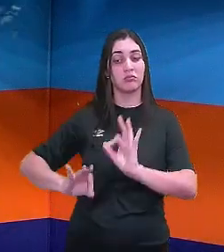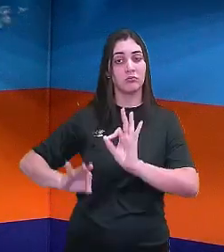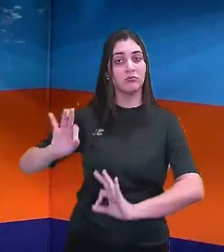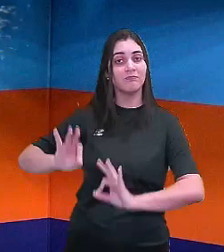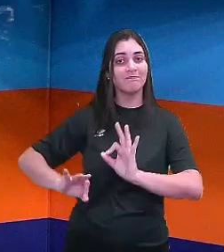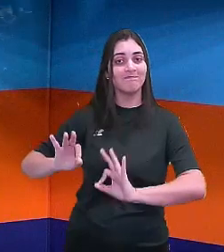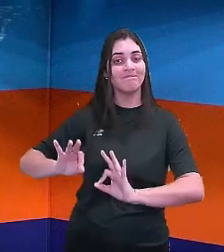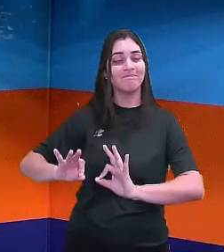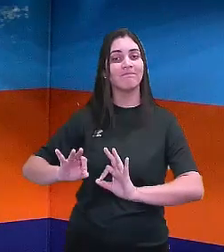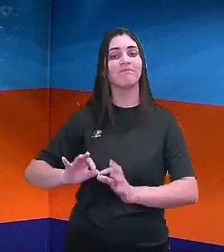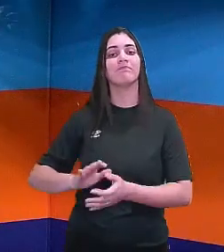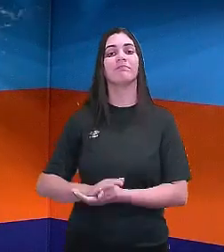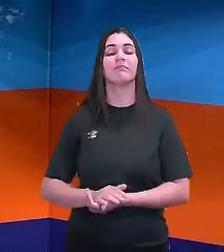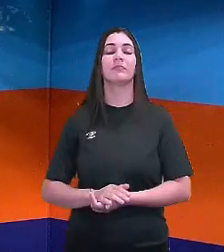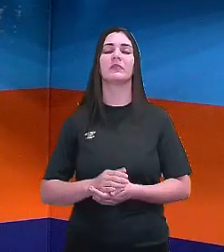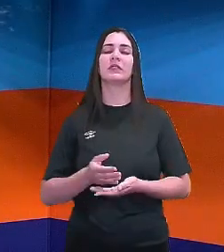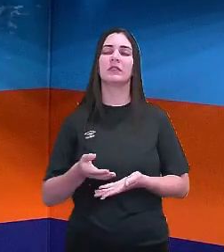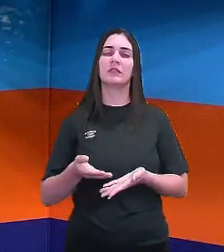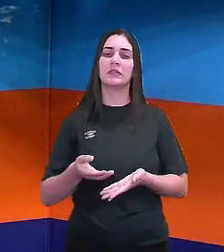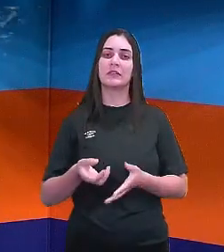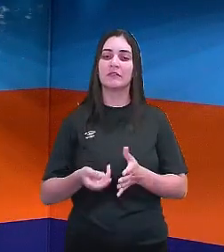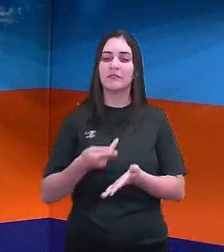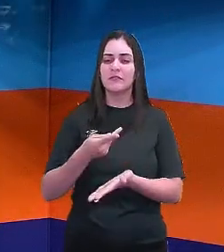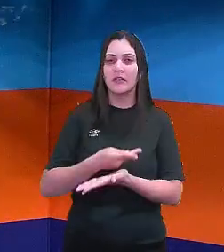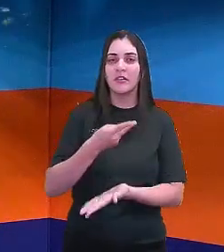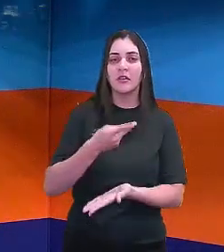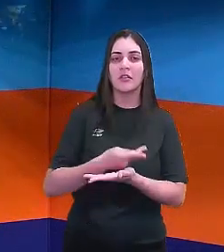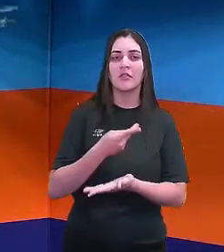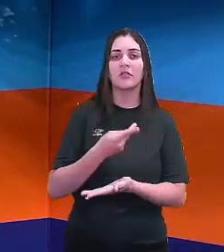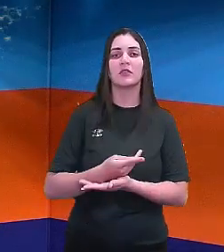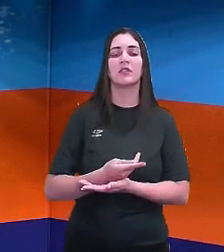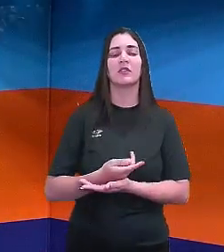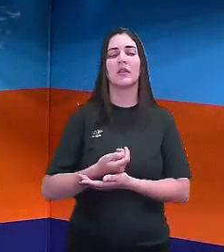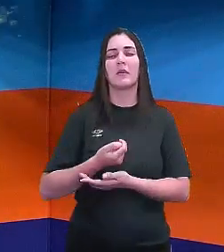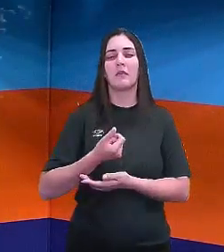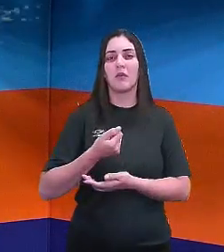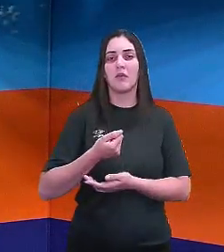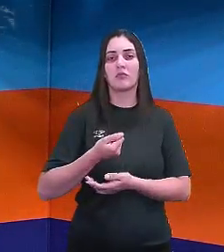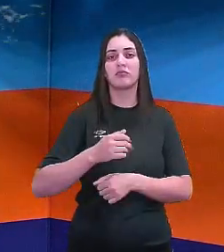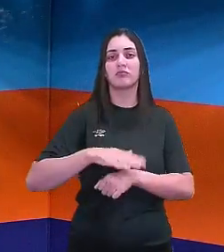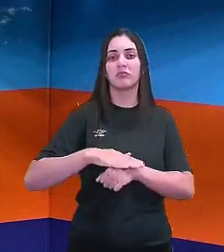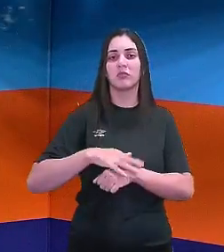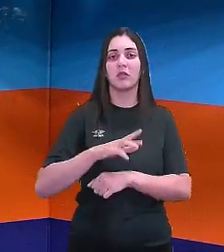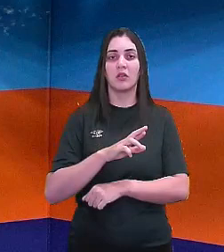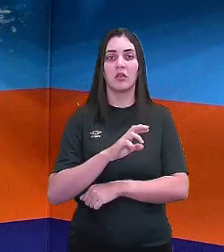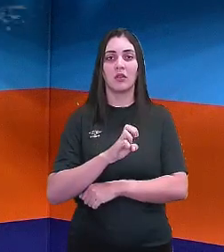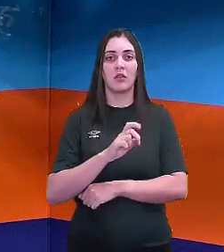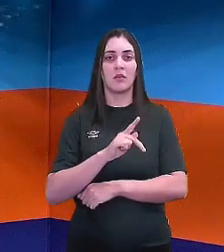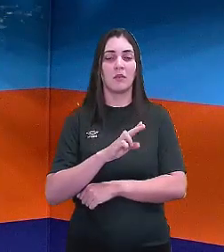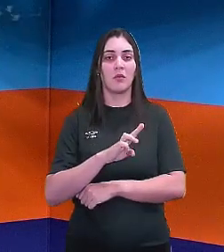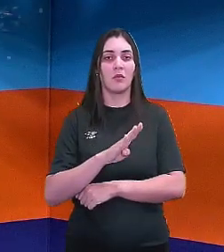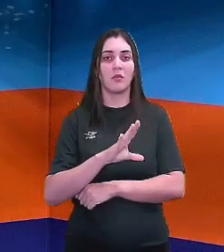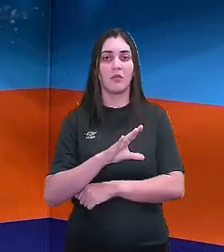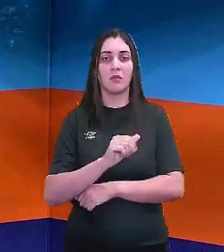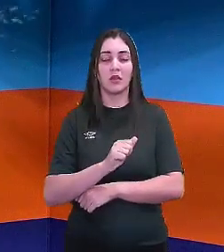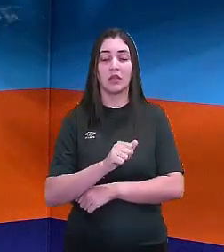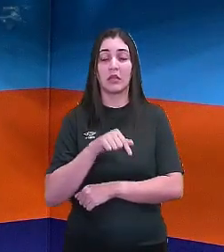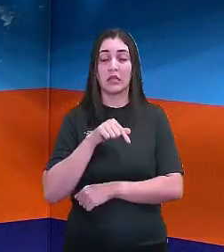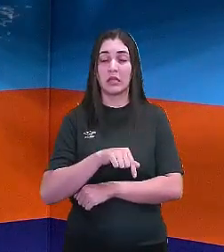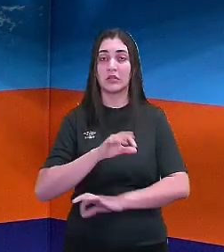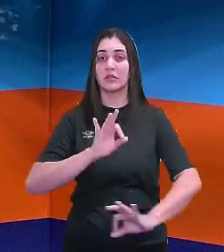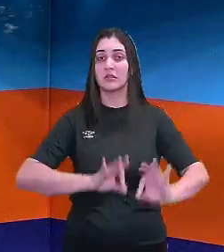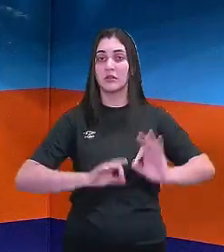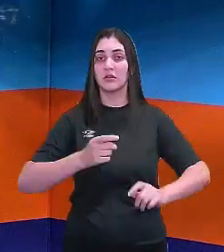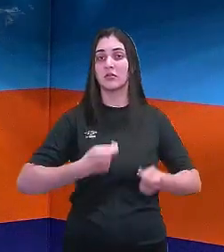de organização que vai desencadear pouco tempo depois com a República, que é essa organização